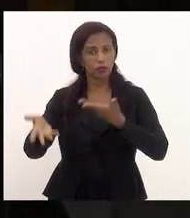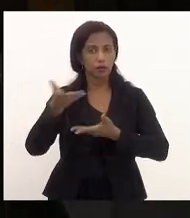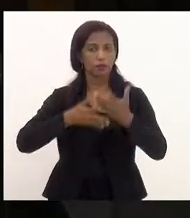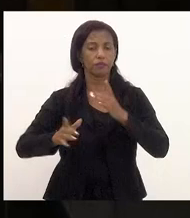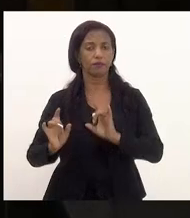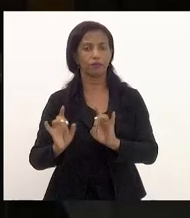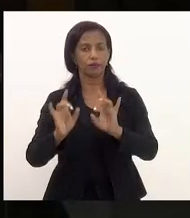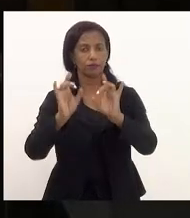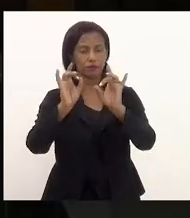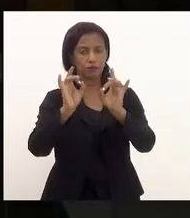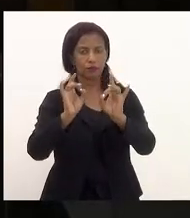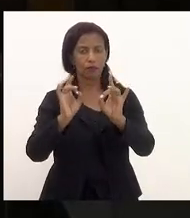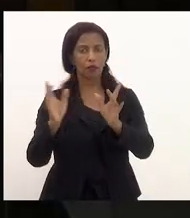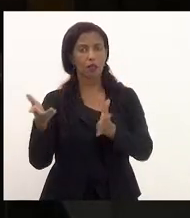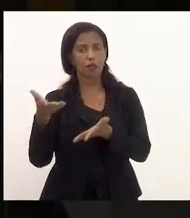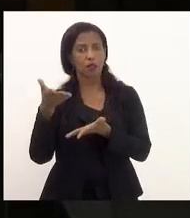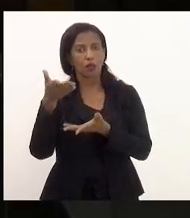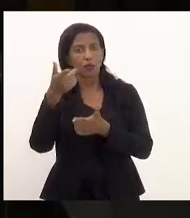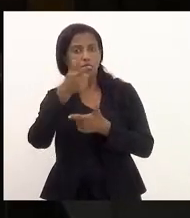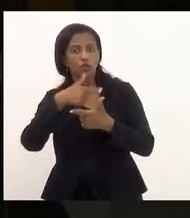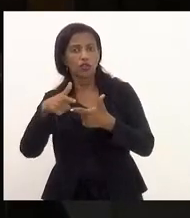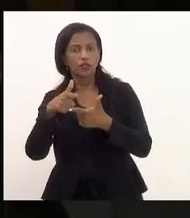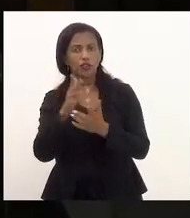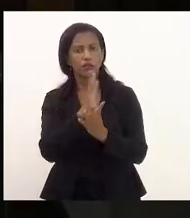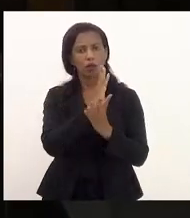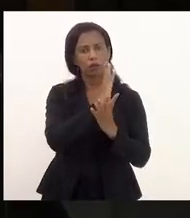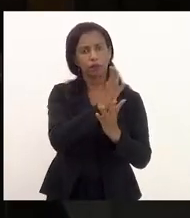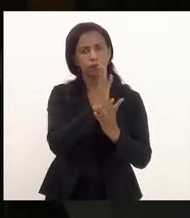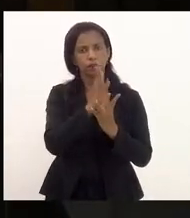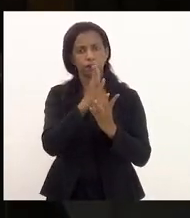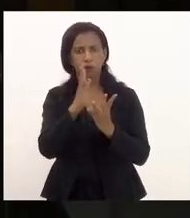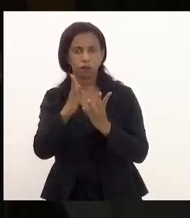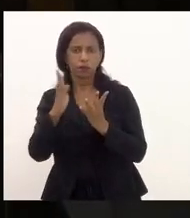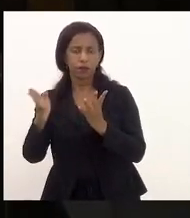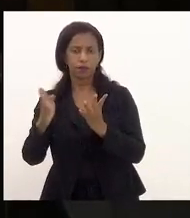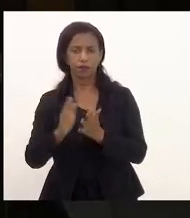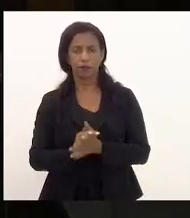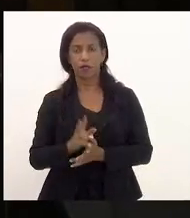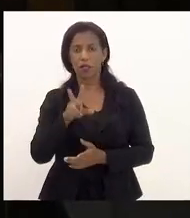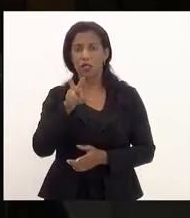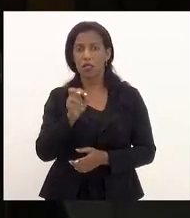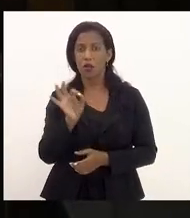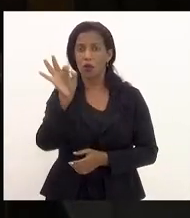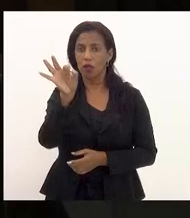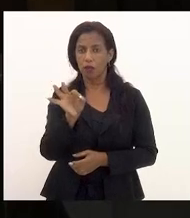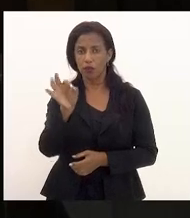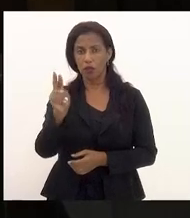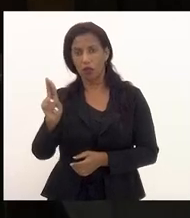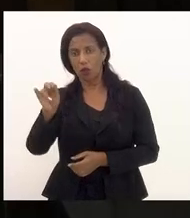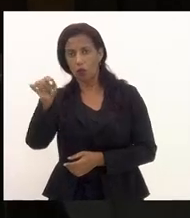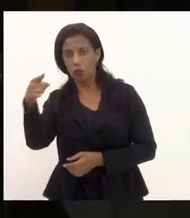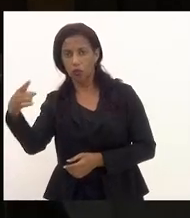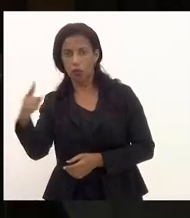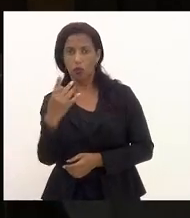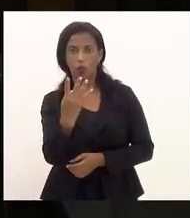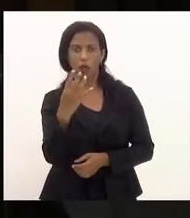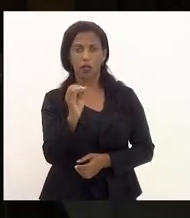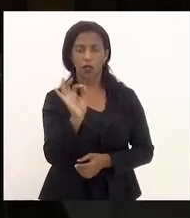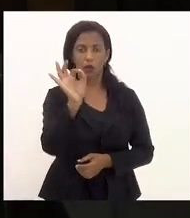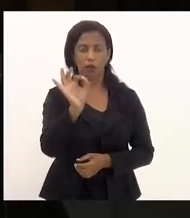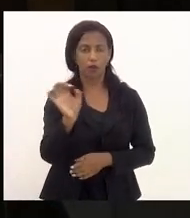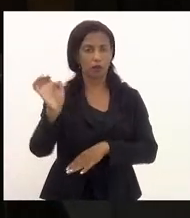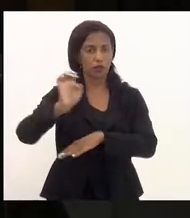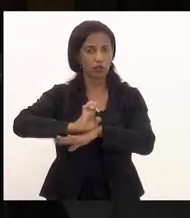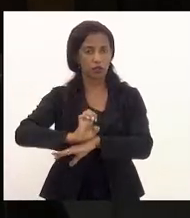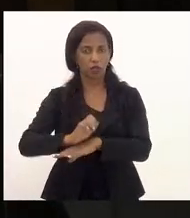especiais são divididas proporcionalmente 50% para a União, 40%